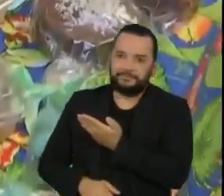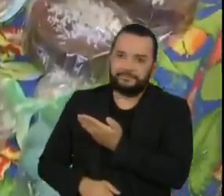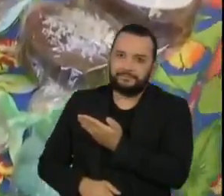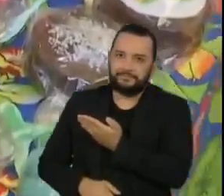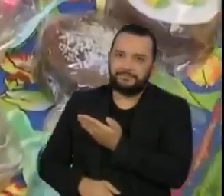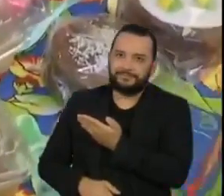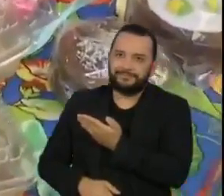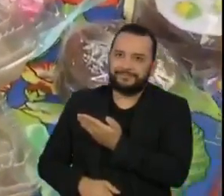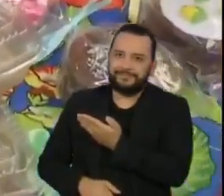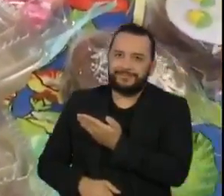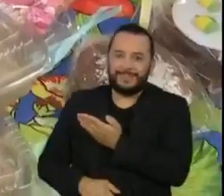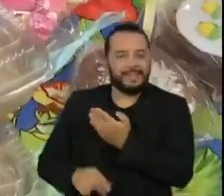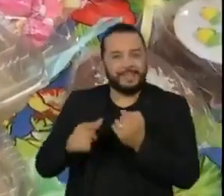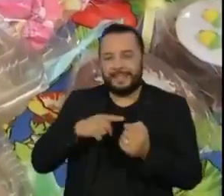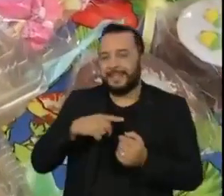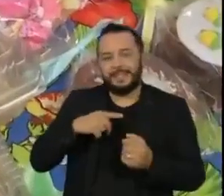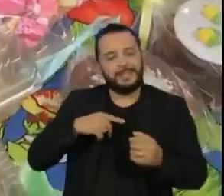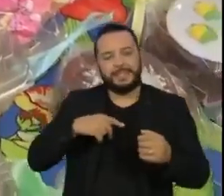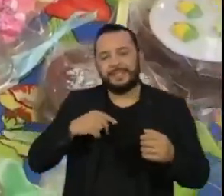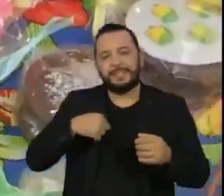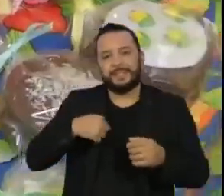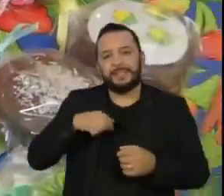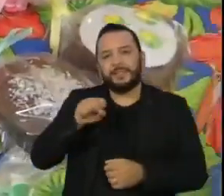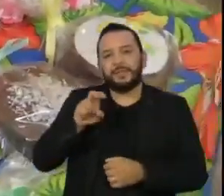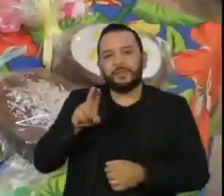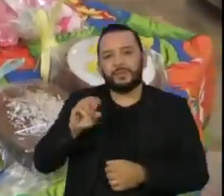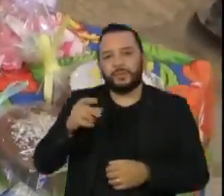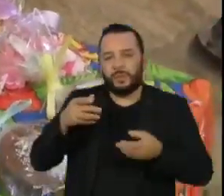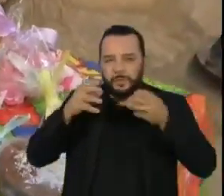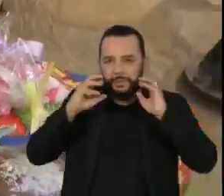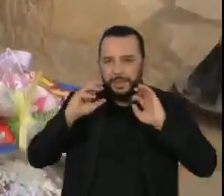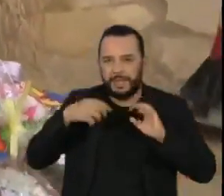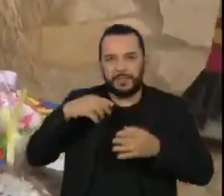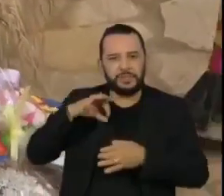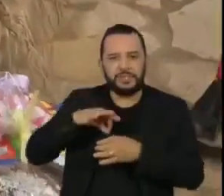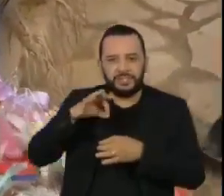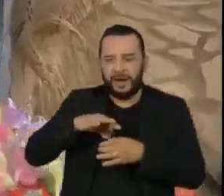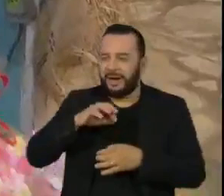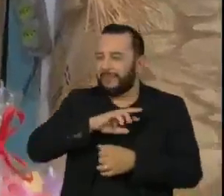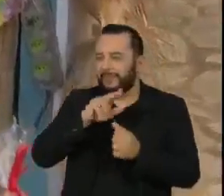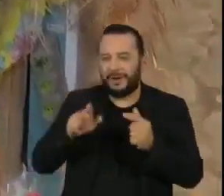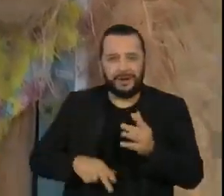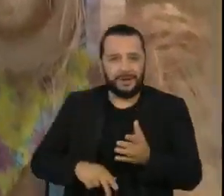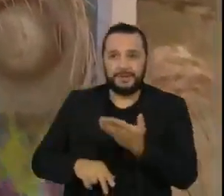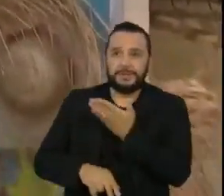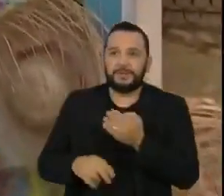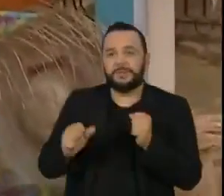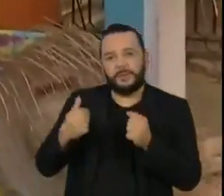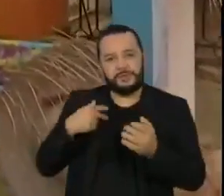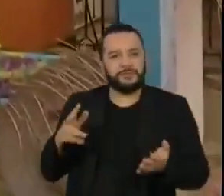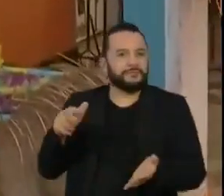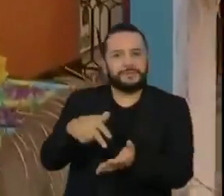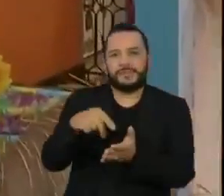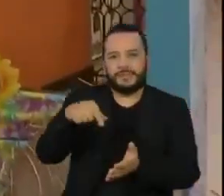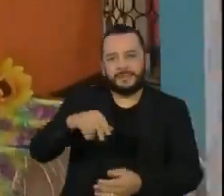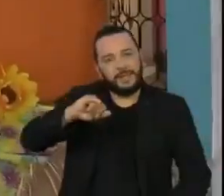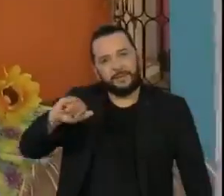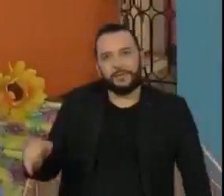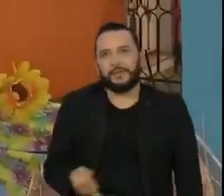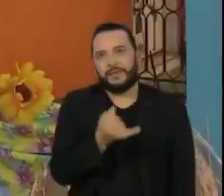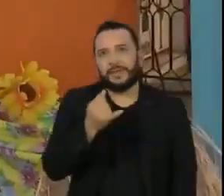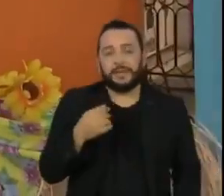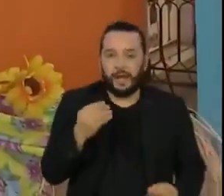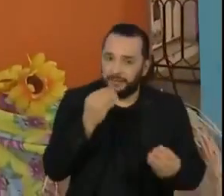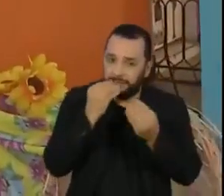pé de moça, suco de milho e também chá de amendoim, entre outras coisas. E você pode vir aqui aproveitar essas